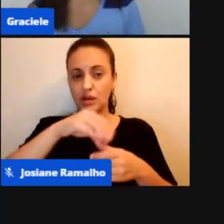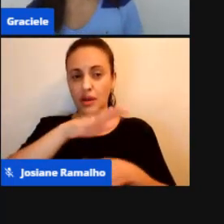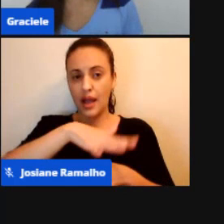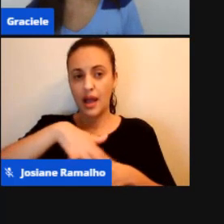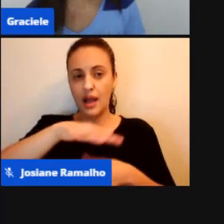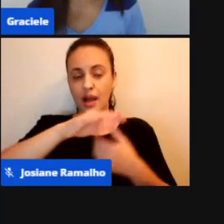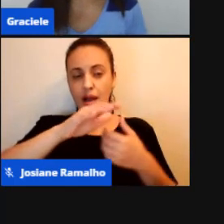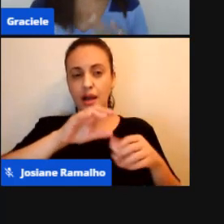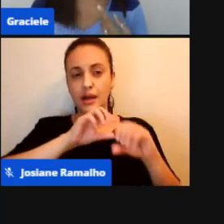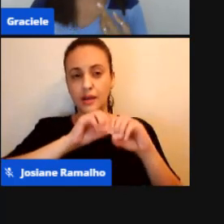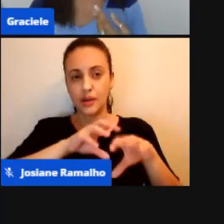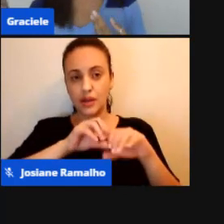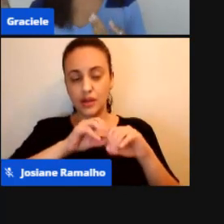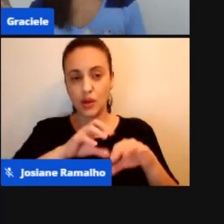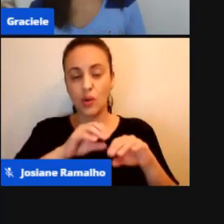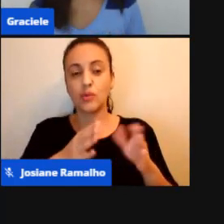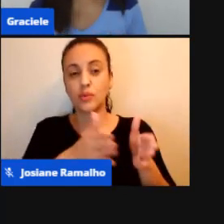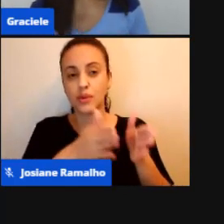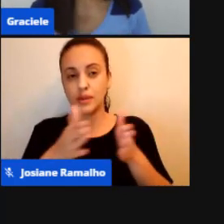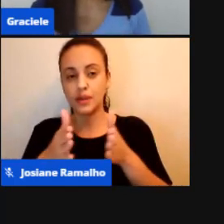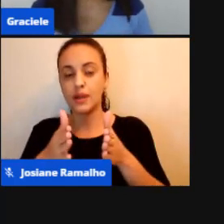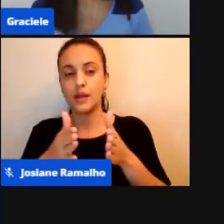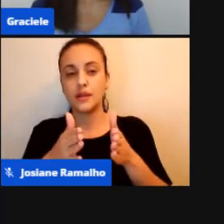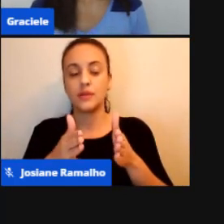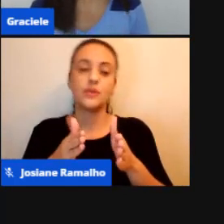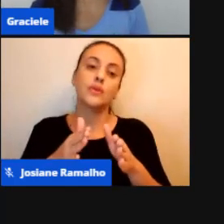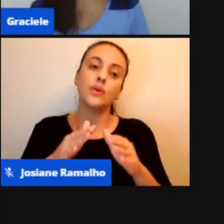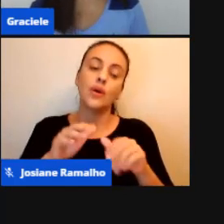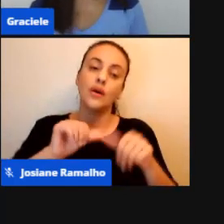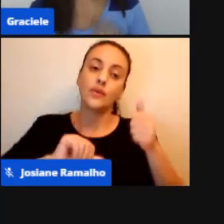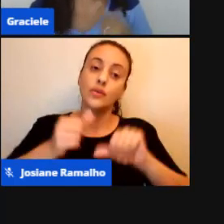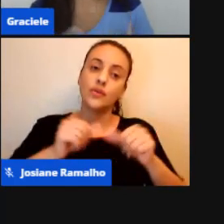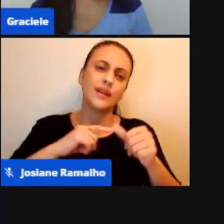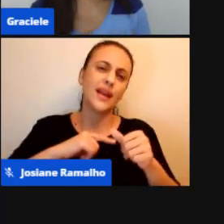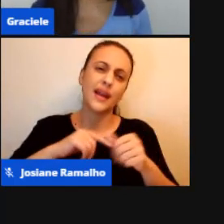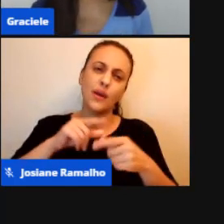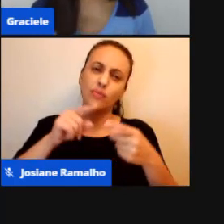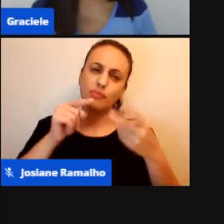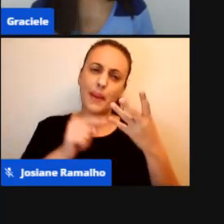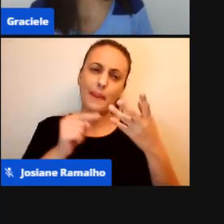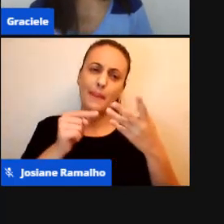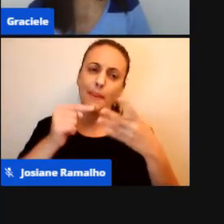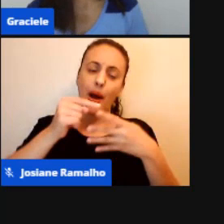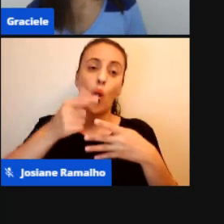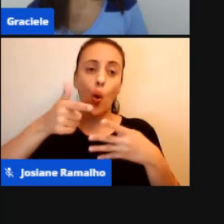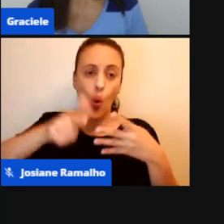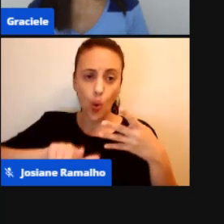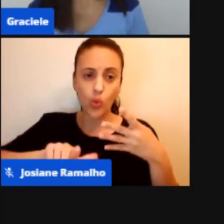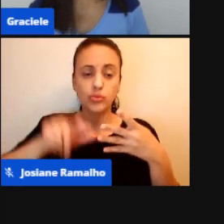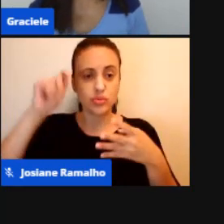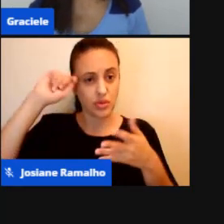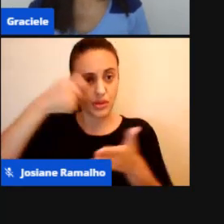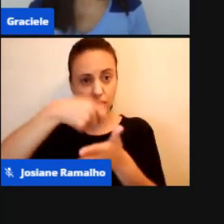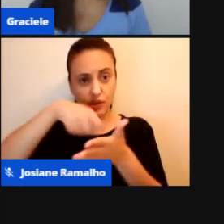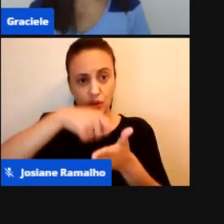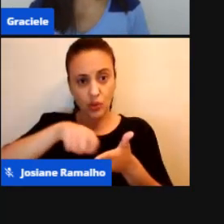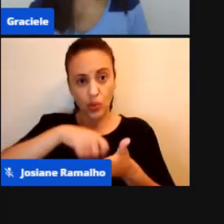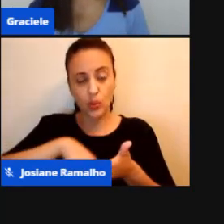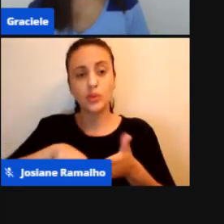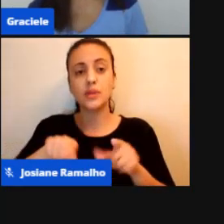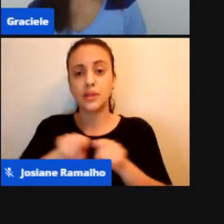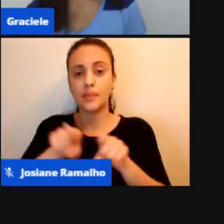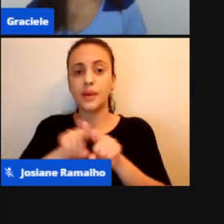ele Como Jussara Hoffman Professor Luquezzi E o ano Passado Nós tivemos Uma live Com ele